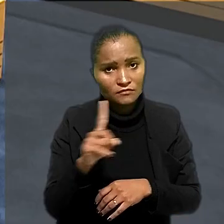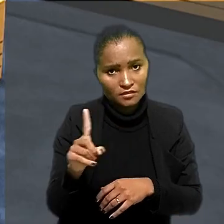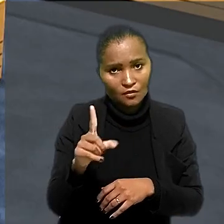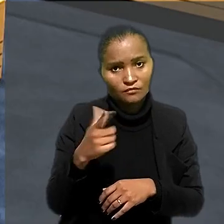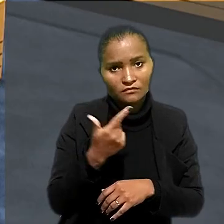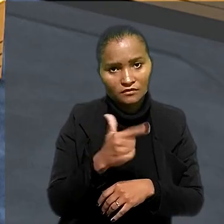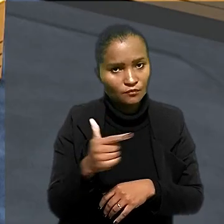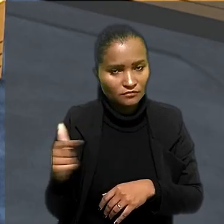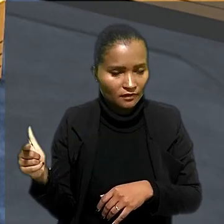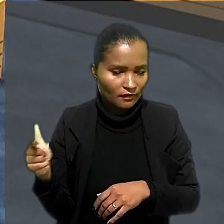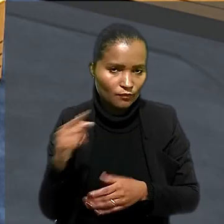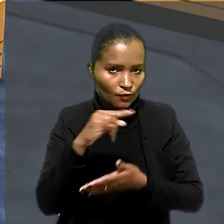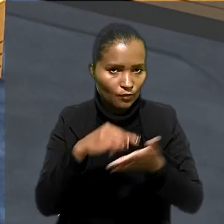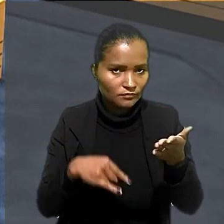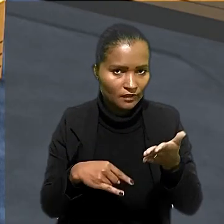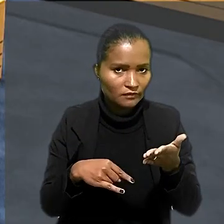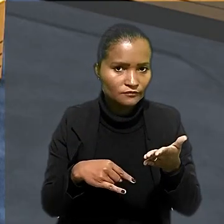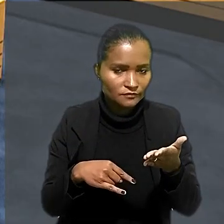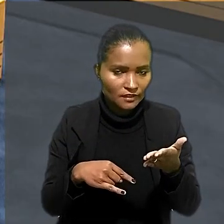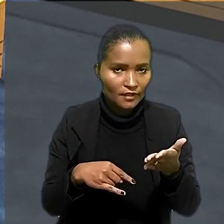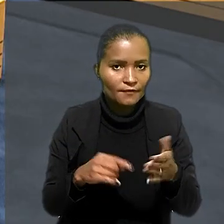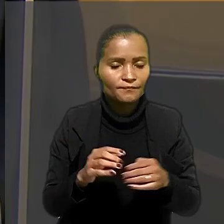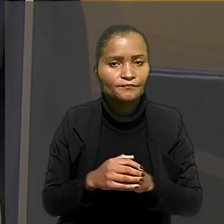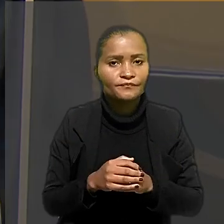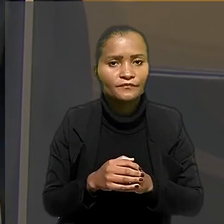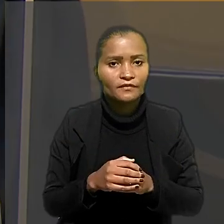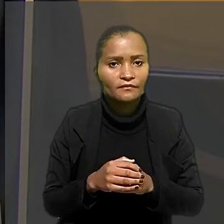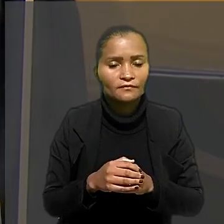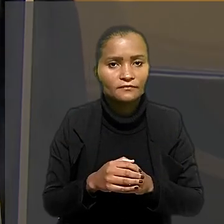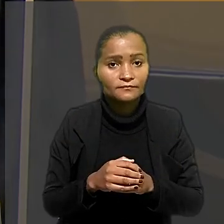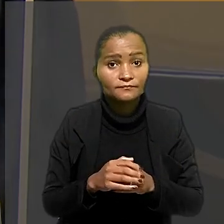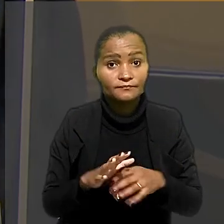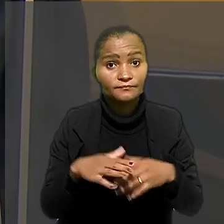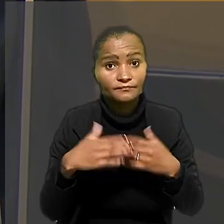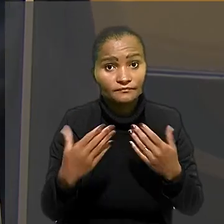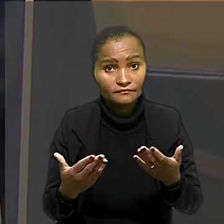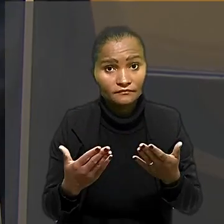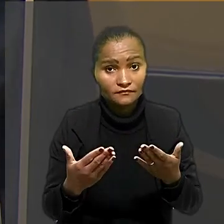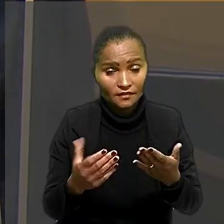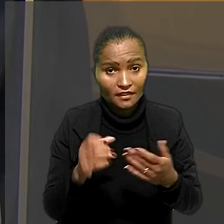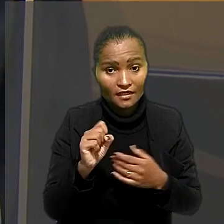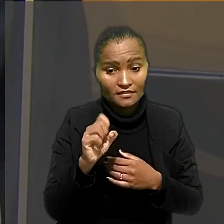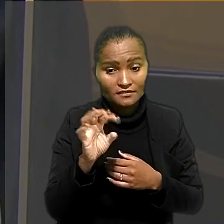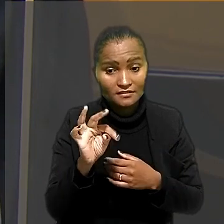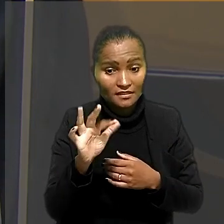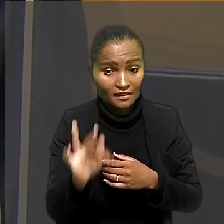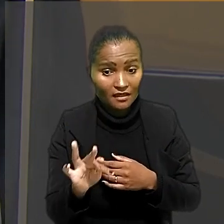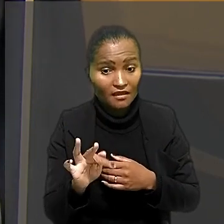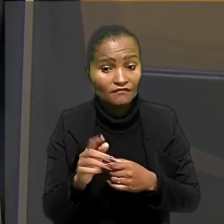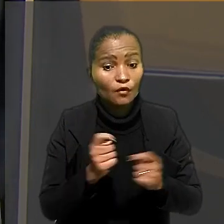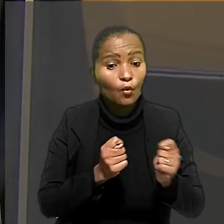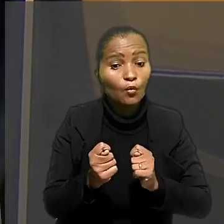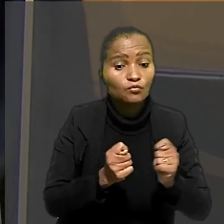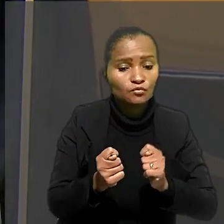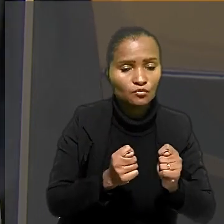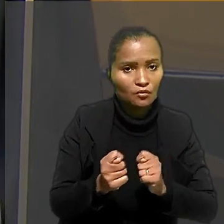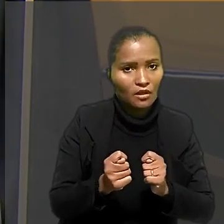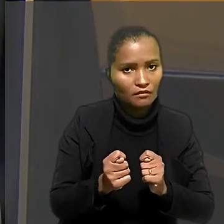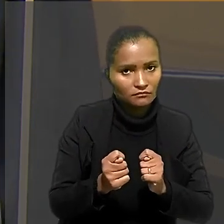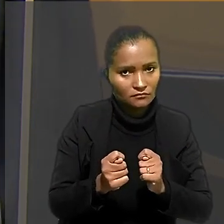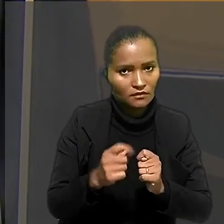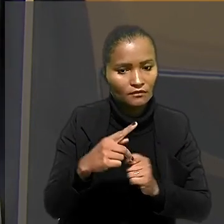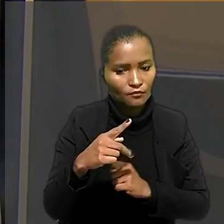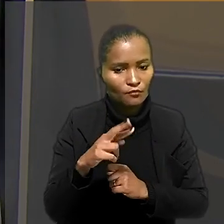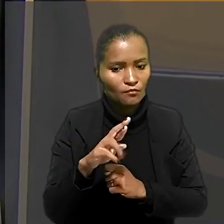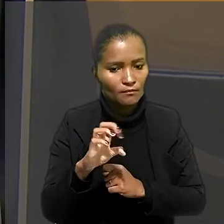preenchido o requisito legal da apresentação do contrato. Fixado o precedente, ao Supremo cabe controlar a constitucionalidade